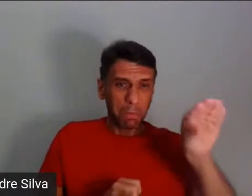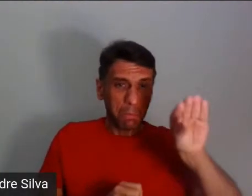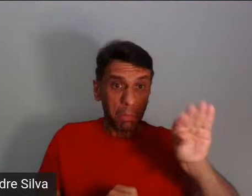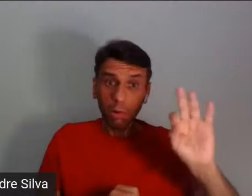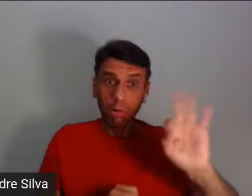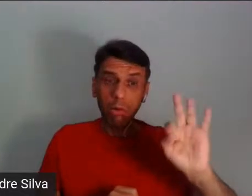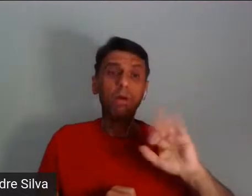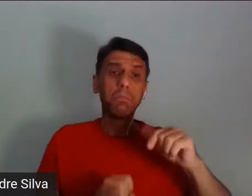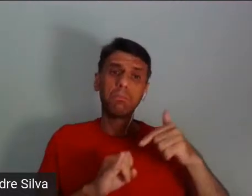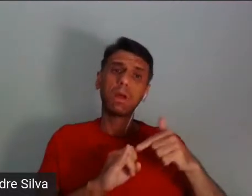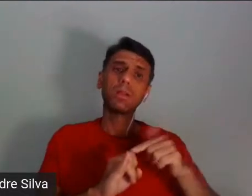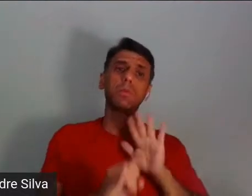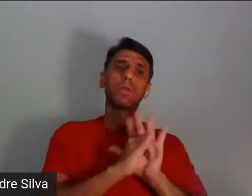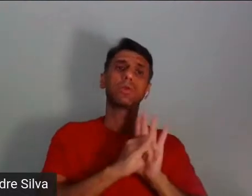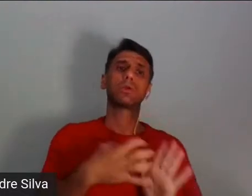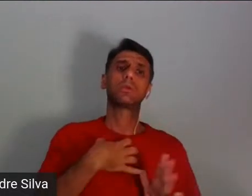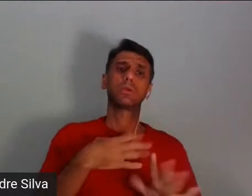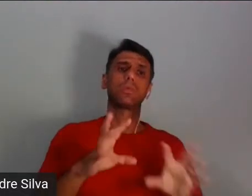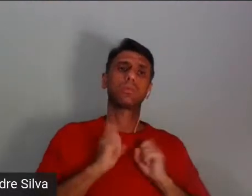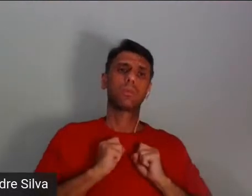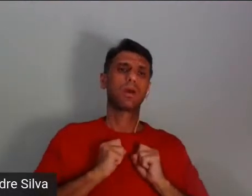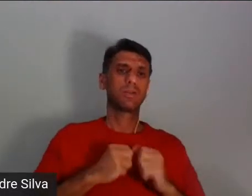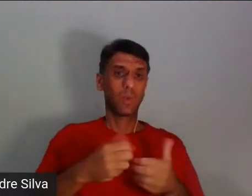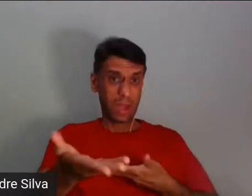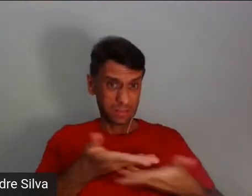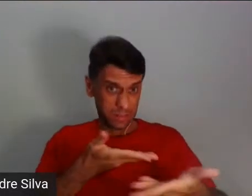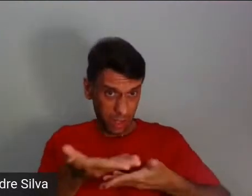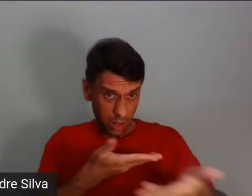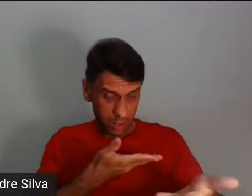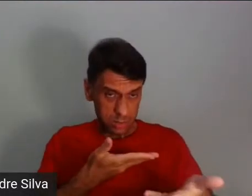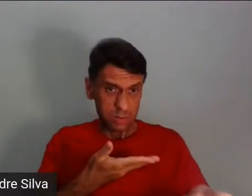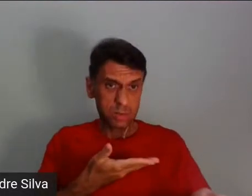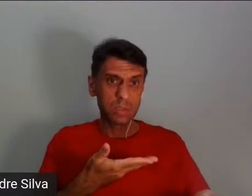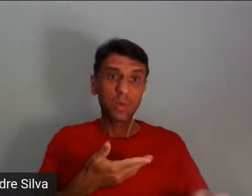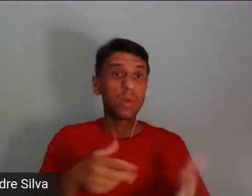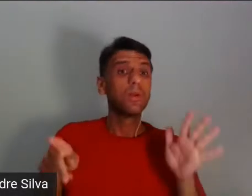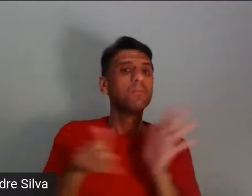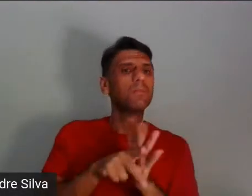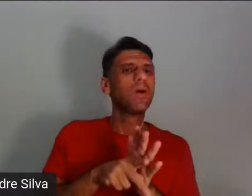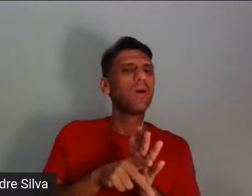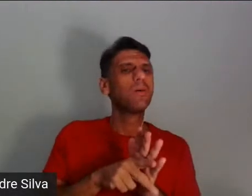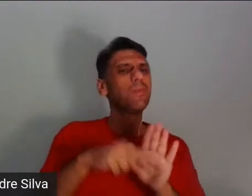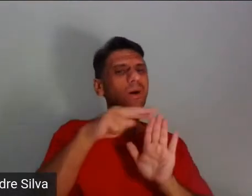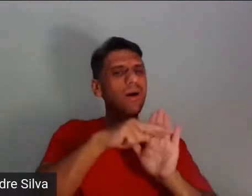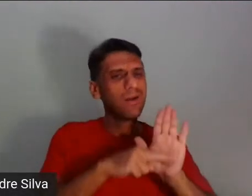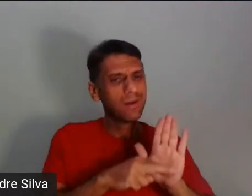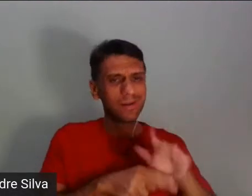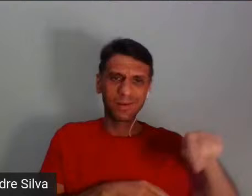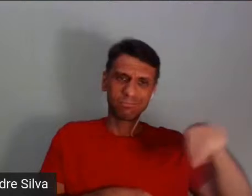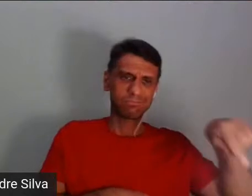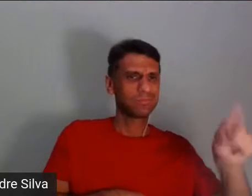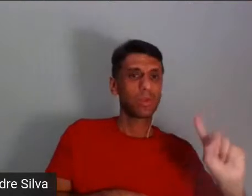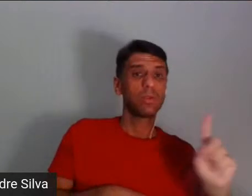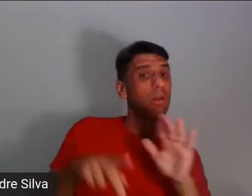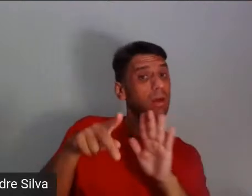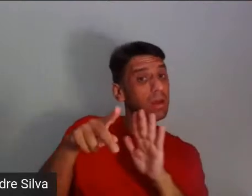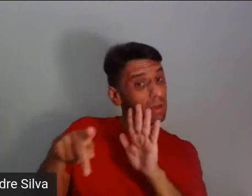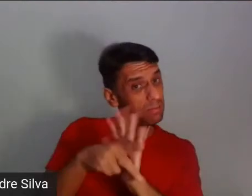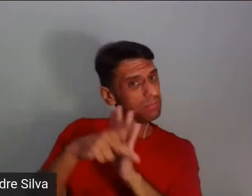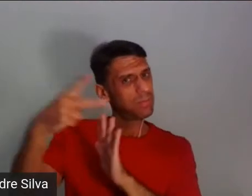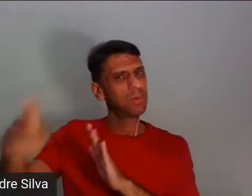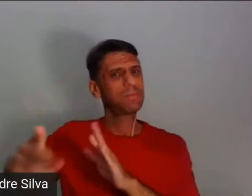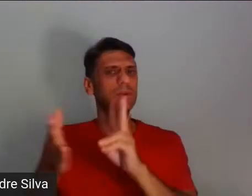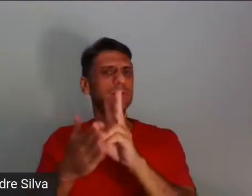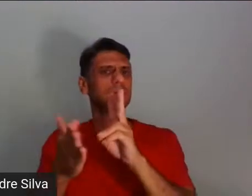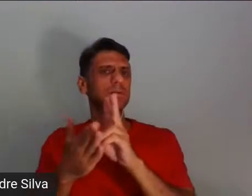pensamentos, essa relação com a língua, que não é nos nossos termos, né? E precisamos respeitar e usar essa